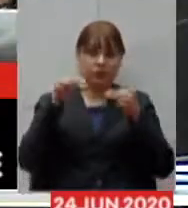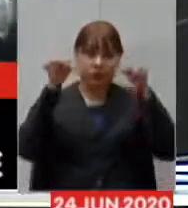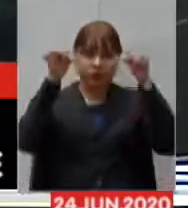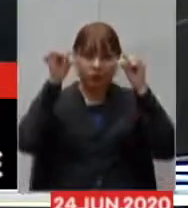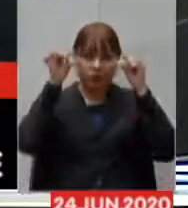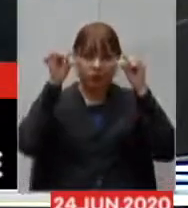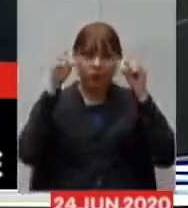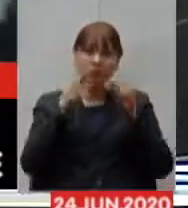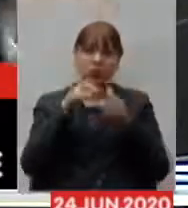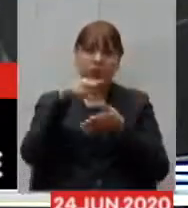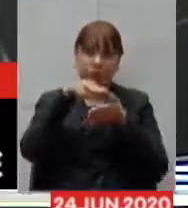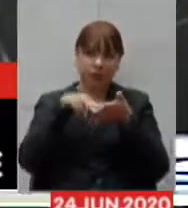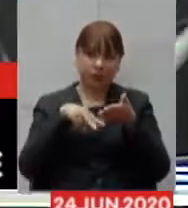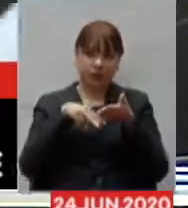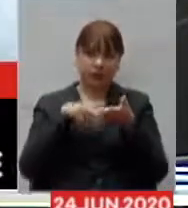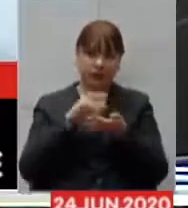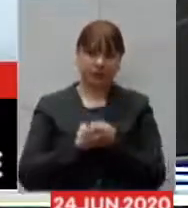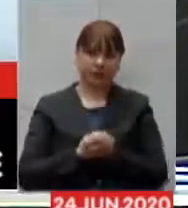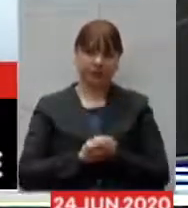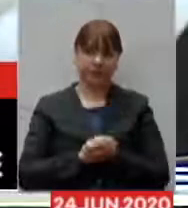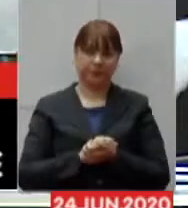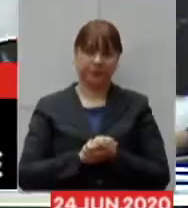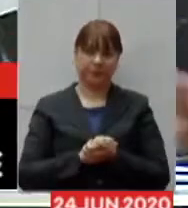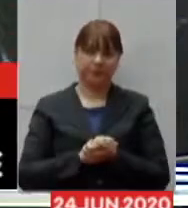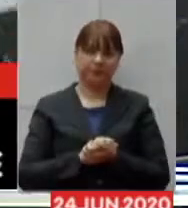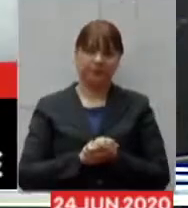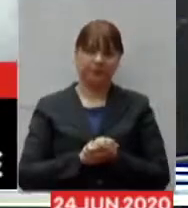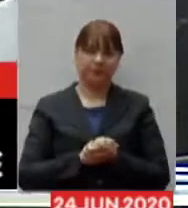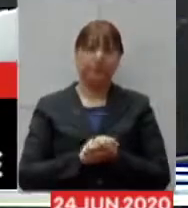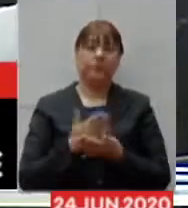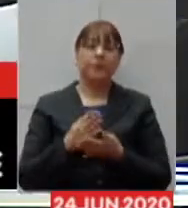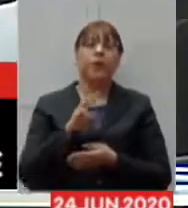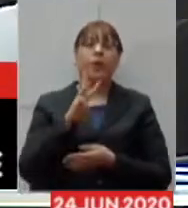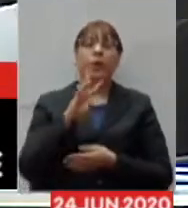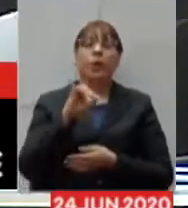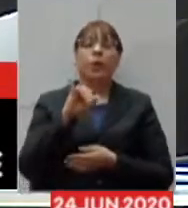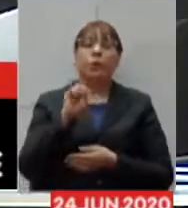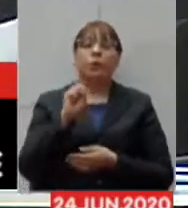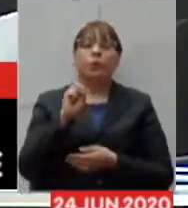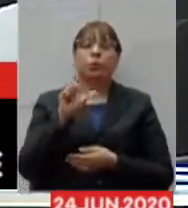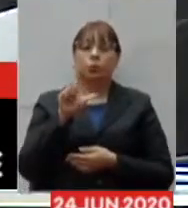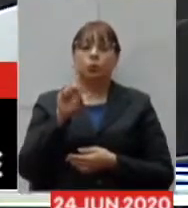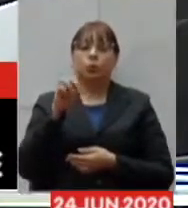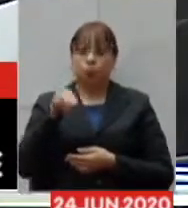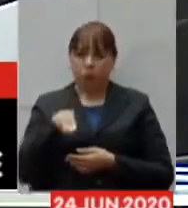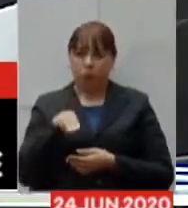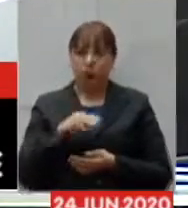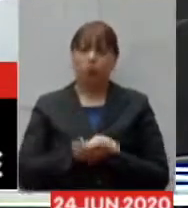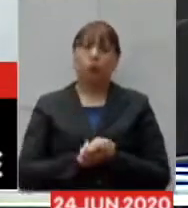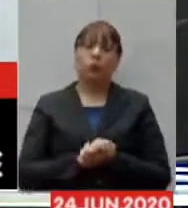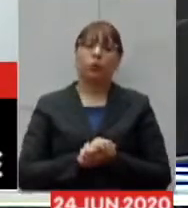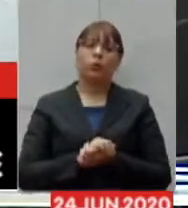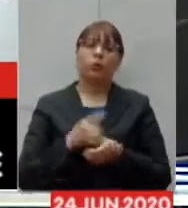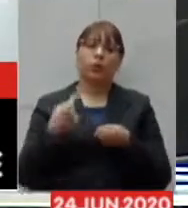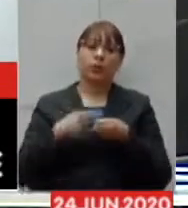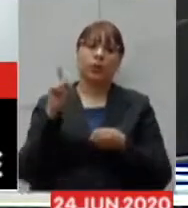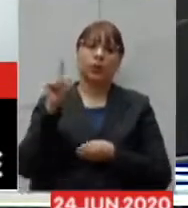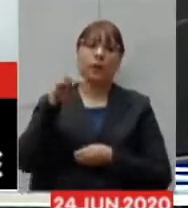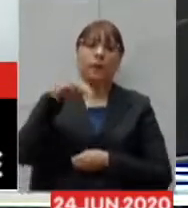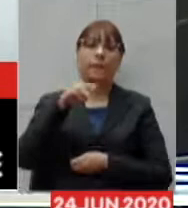leitura das perguntas dos membros da comissão de saúde doutor Wilson doutor Wilson está na cidade de Muriaé